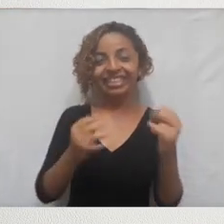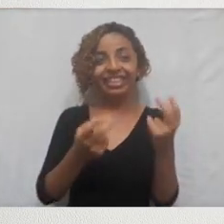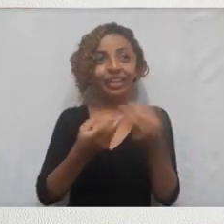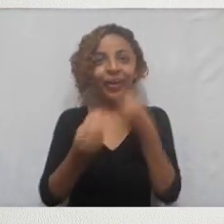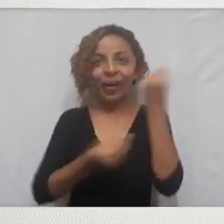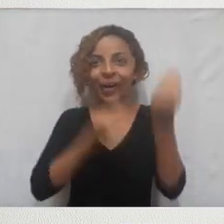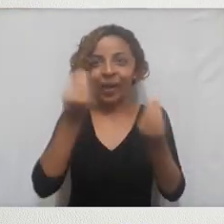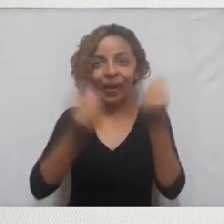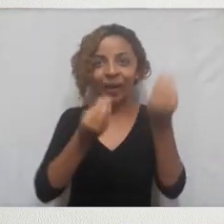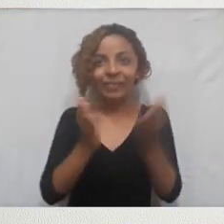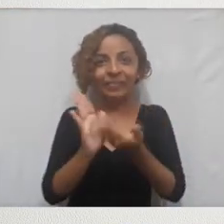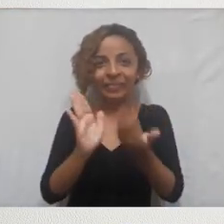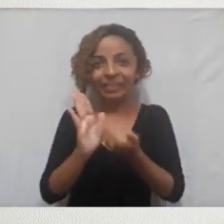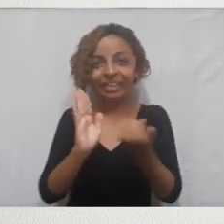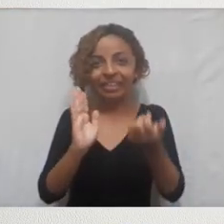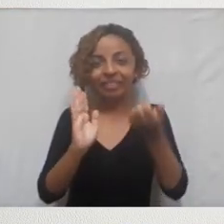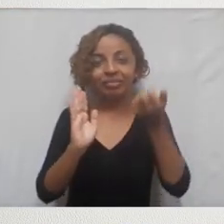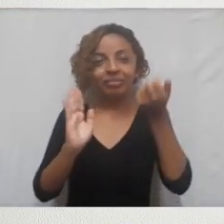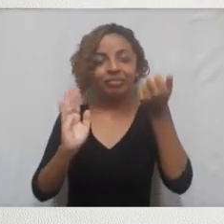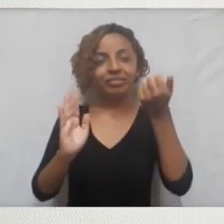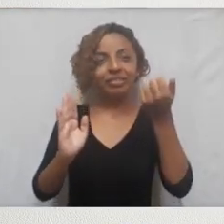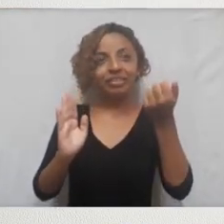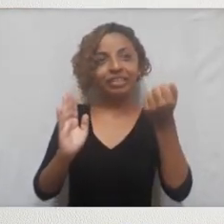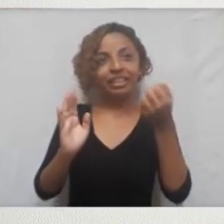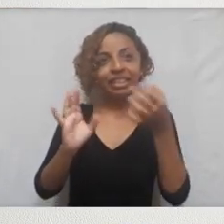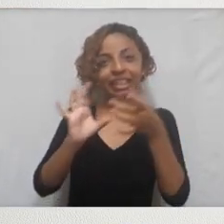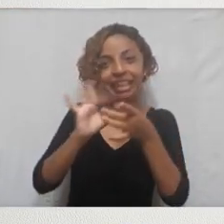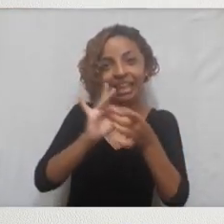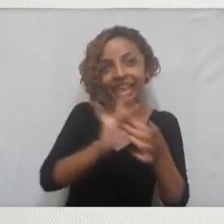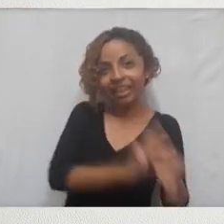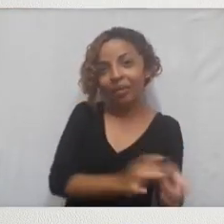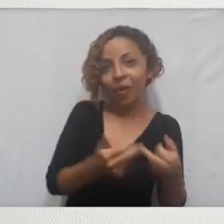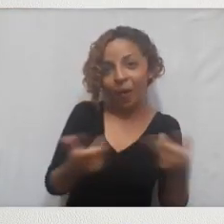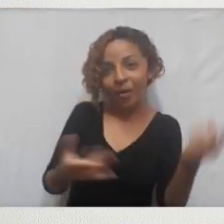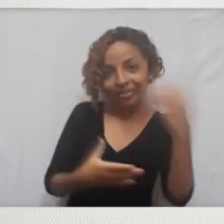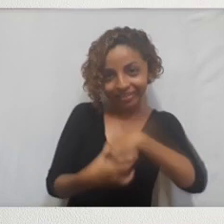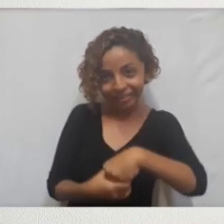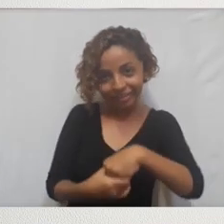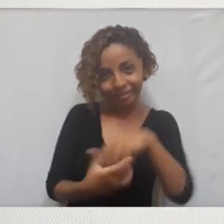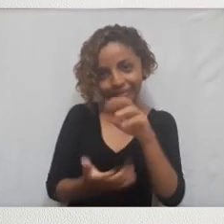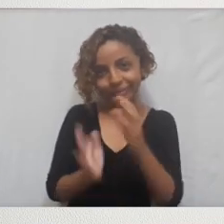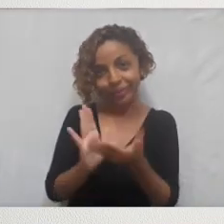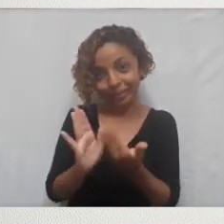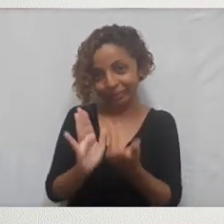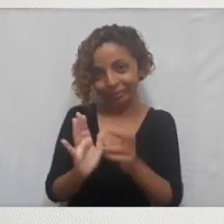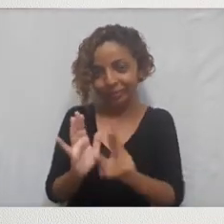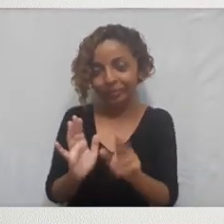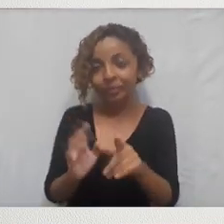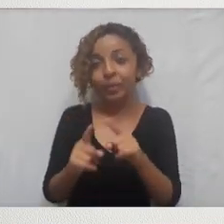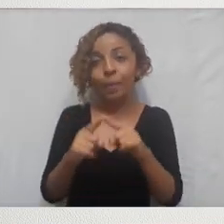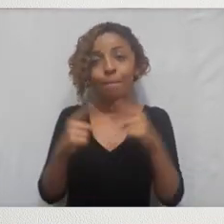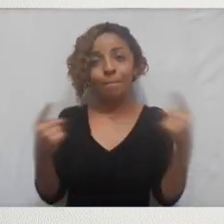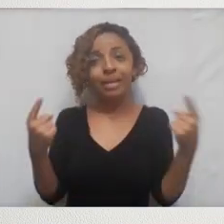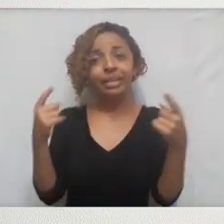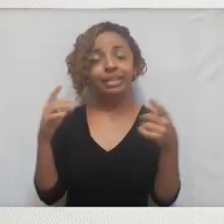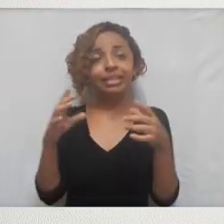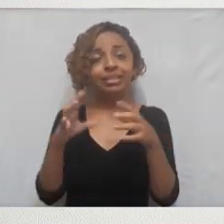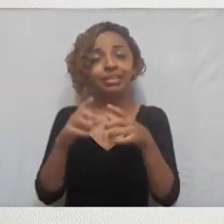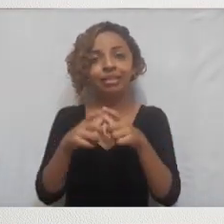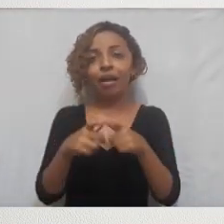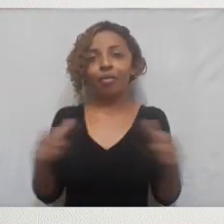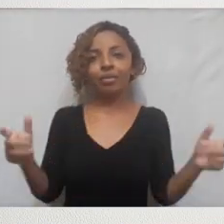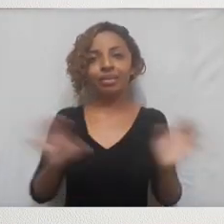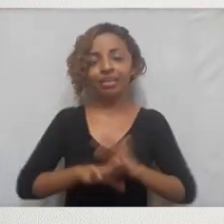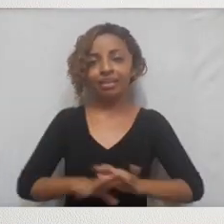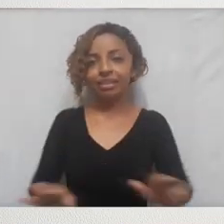adiantando grandes entrelaces do romance, mas, num contexto